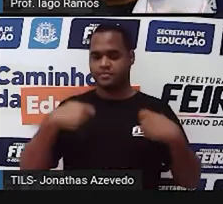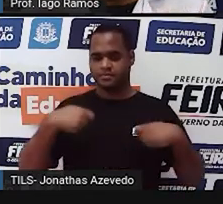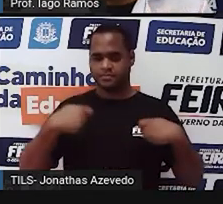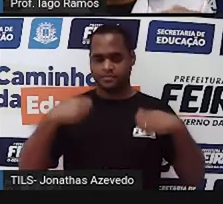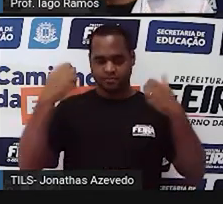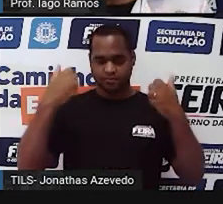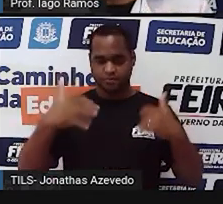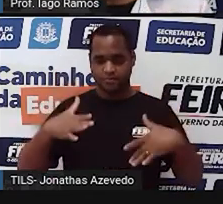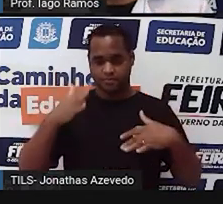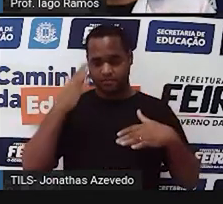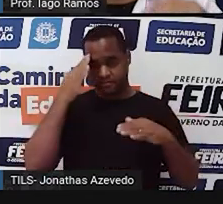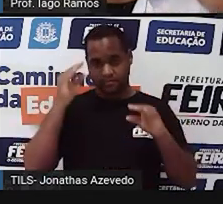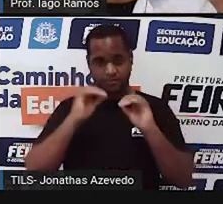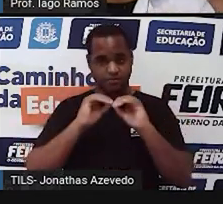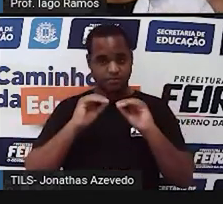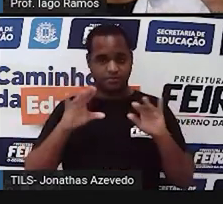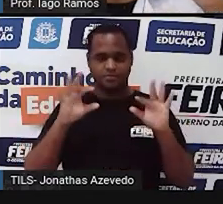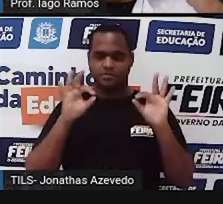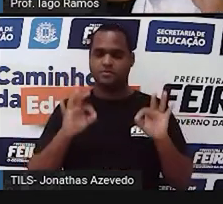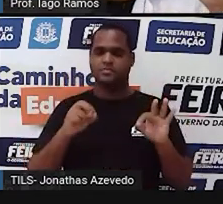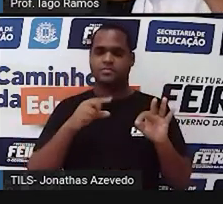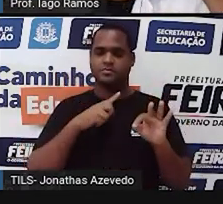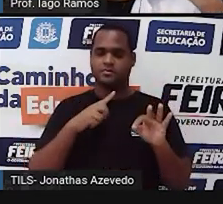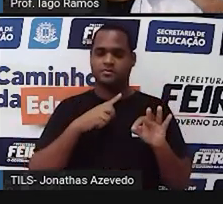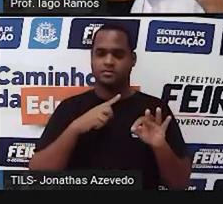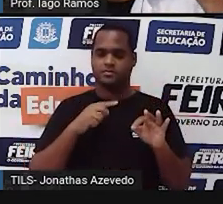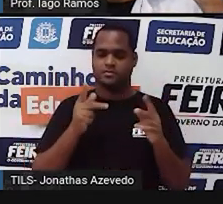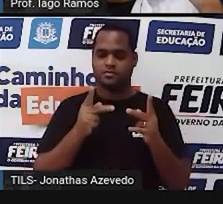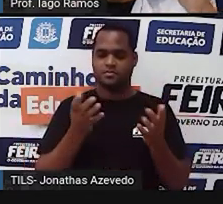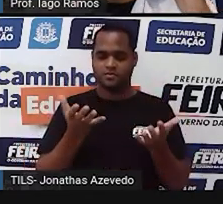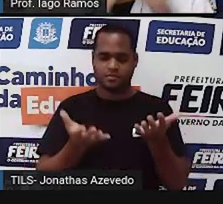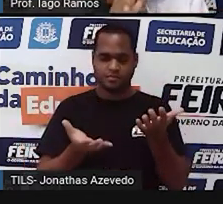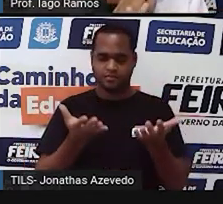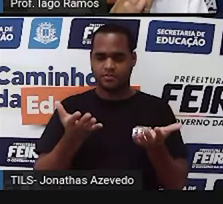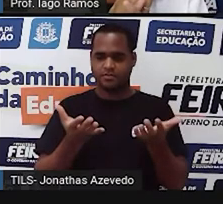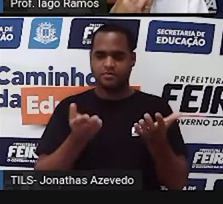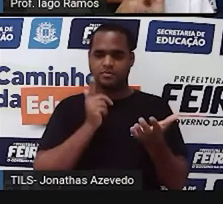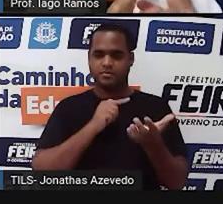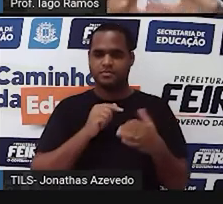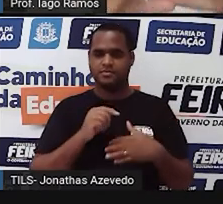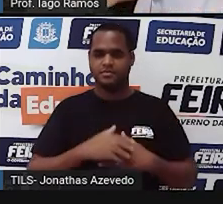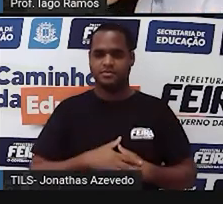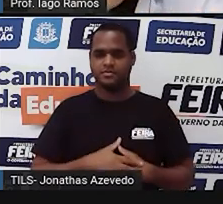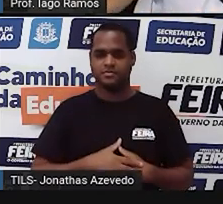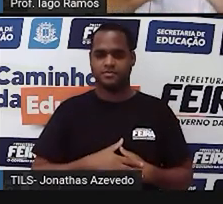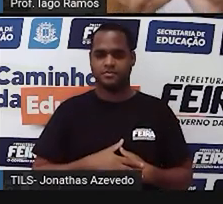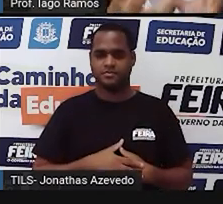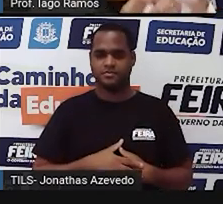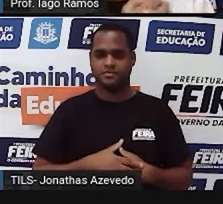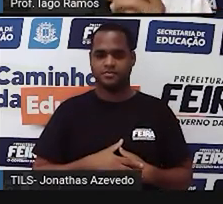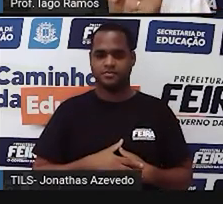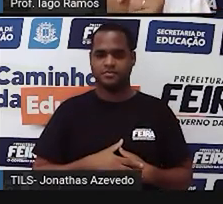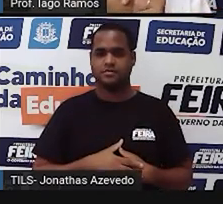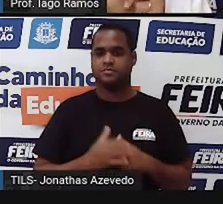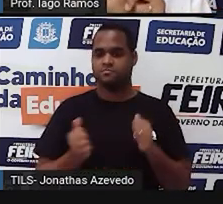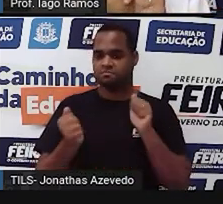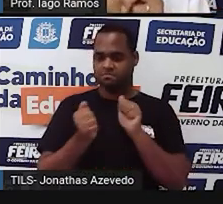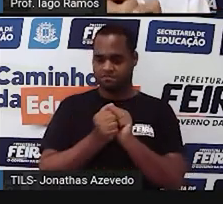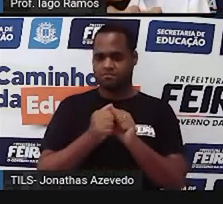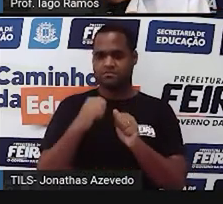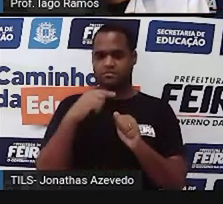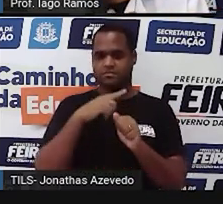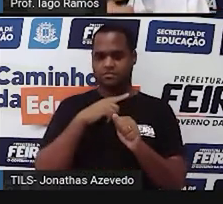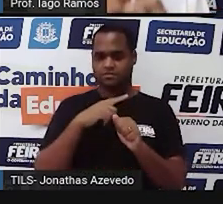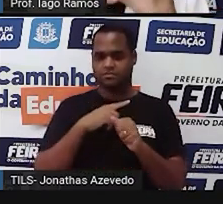entender até aqui é o seguinte. Se os pratos estão equilibrados, juntando tudo que está do lado